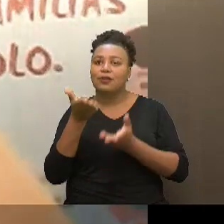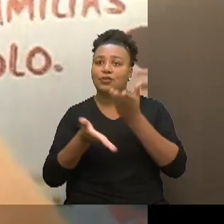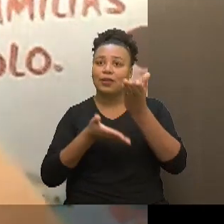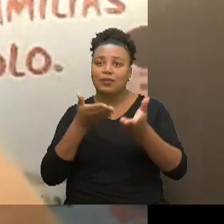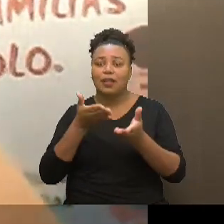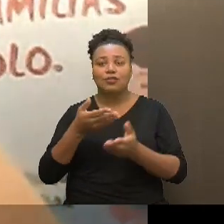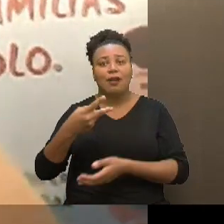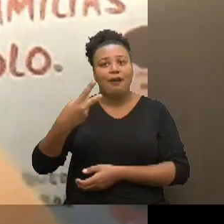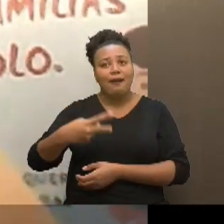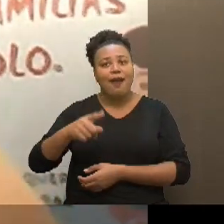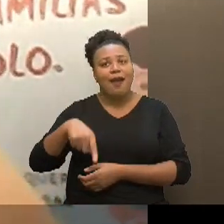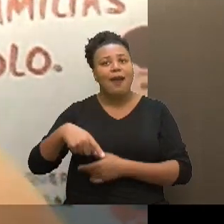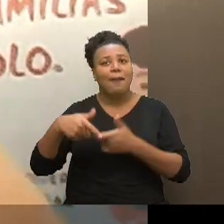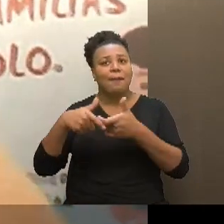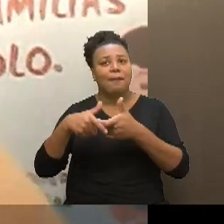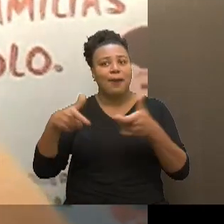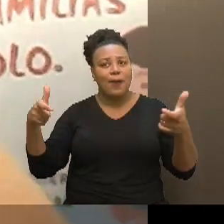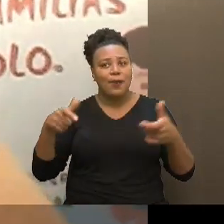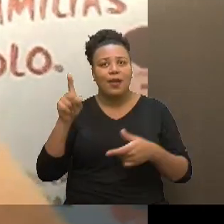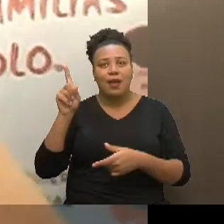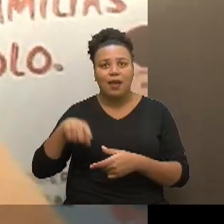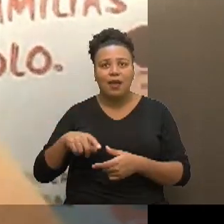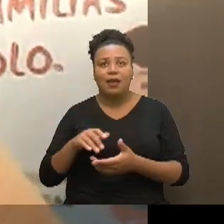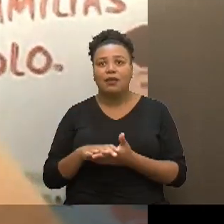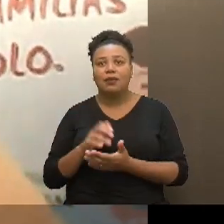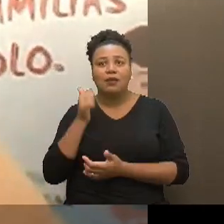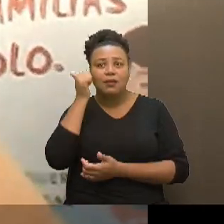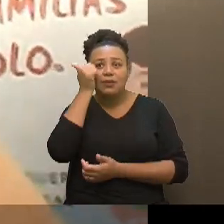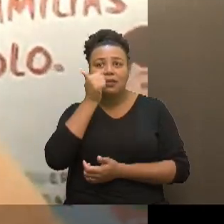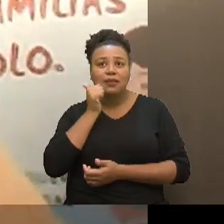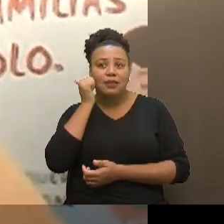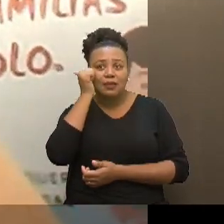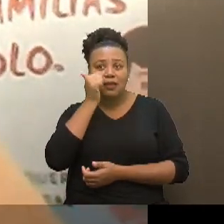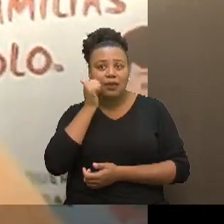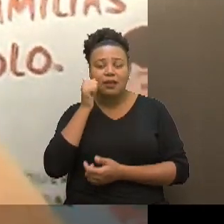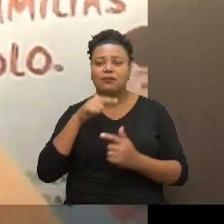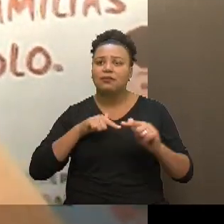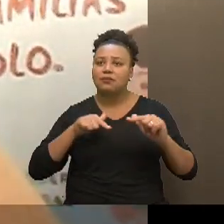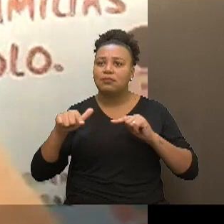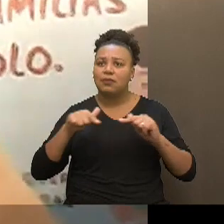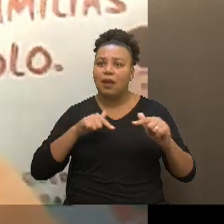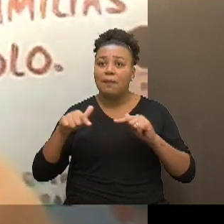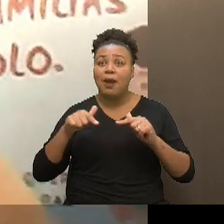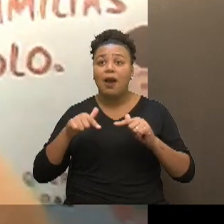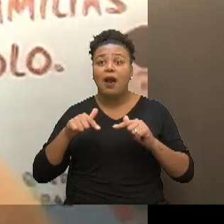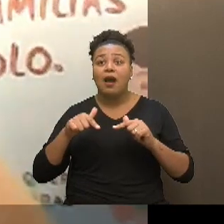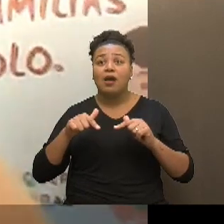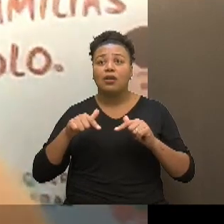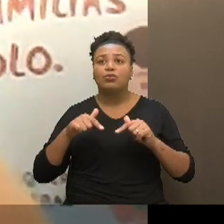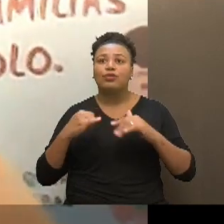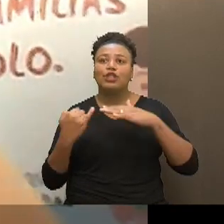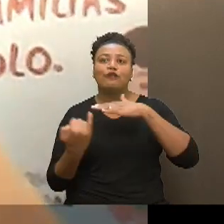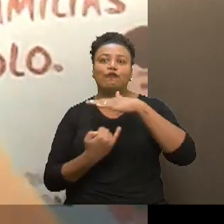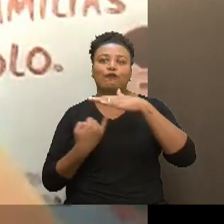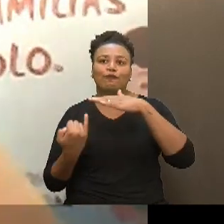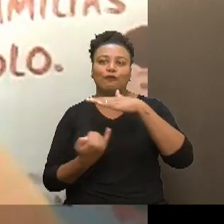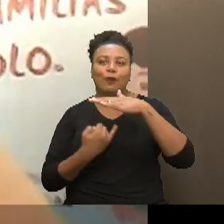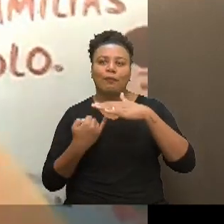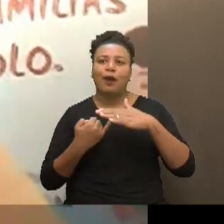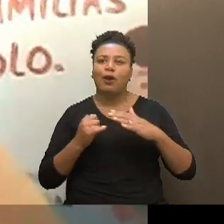né são na maioria né negras que trabalhavam no serviço informal também assim